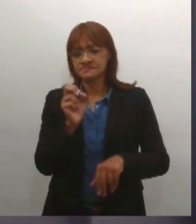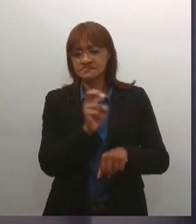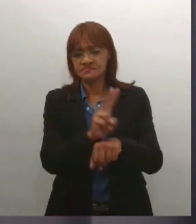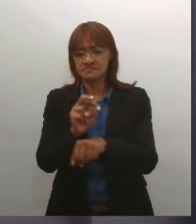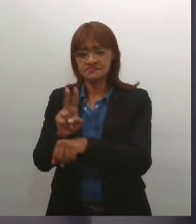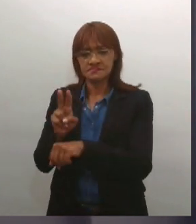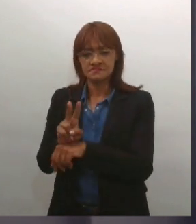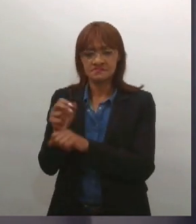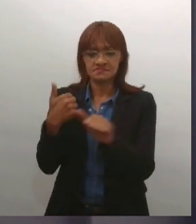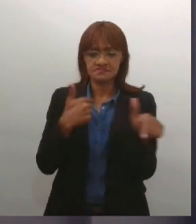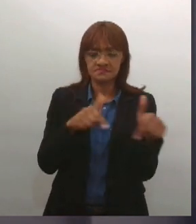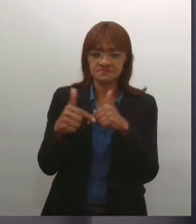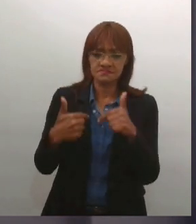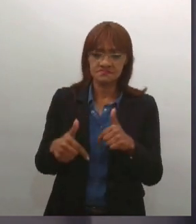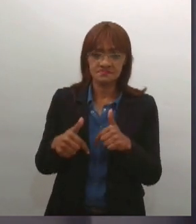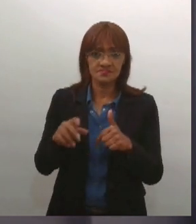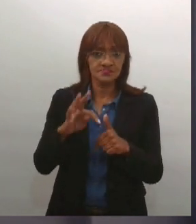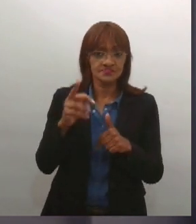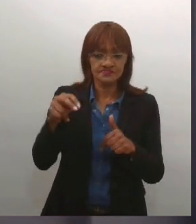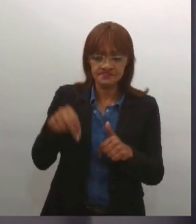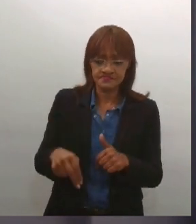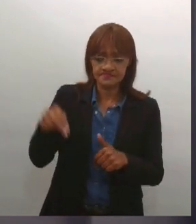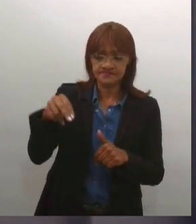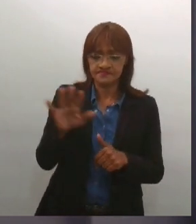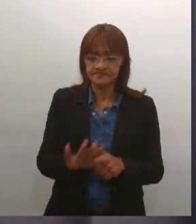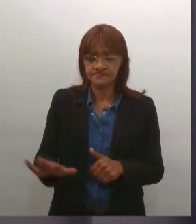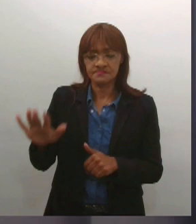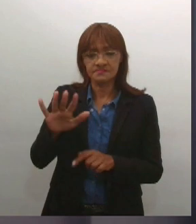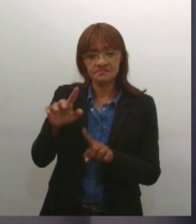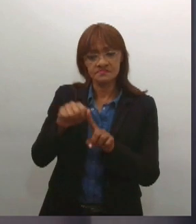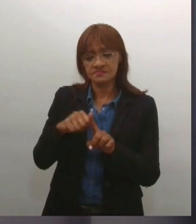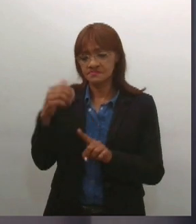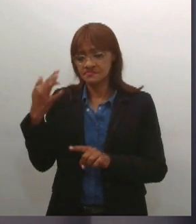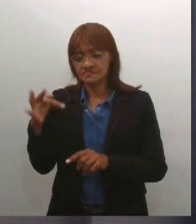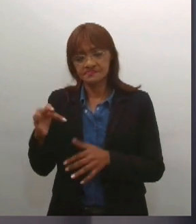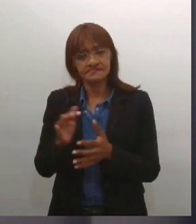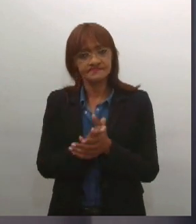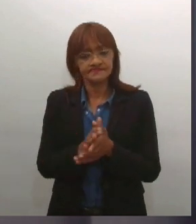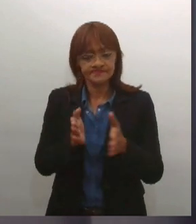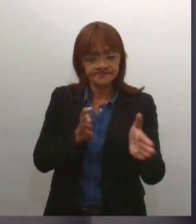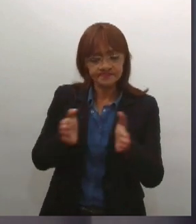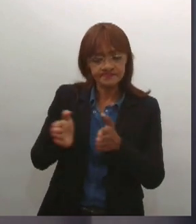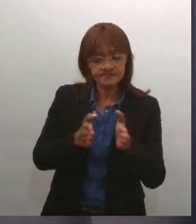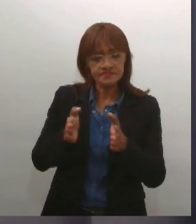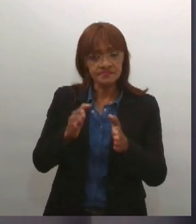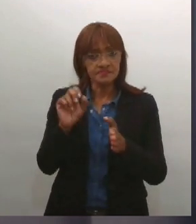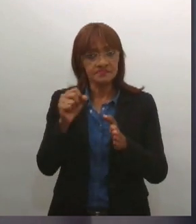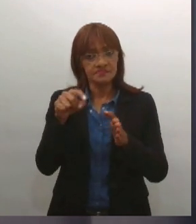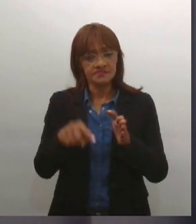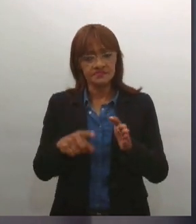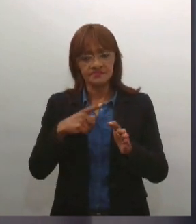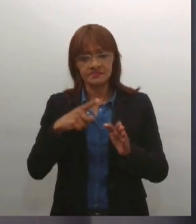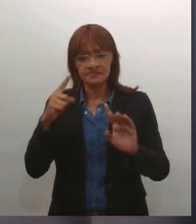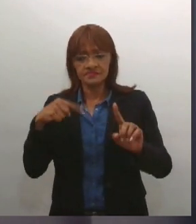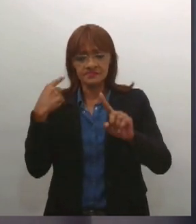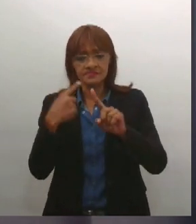estados do Nordeste no mês de fevereiro. Neste período, o Sergipe registrou um saldo positivo de 1